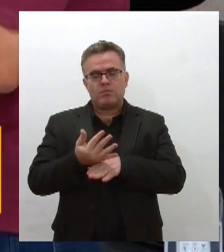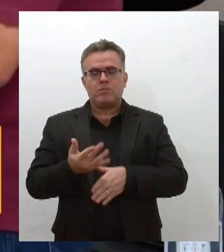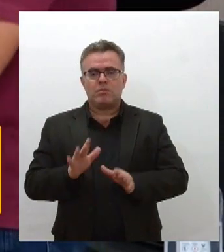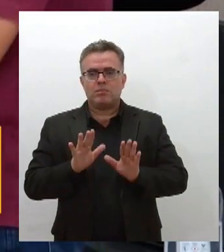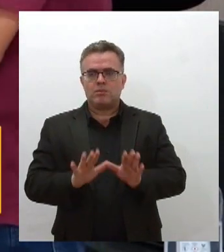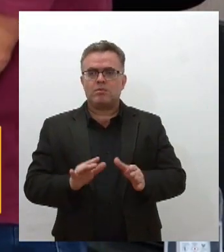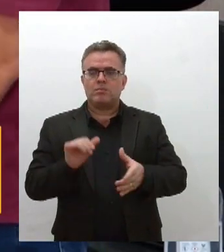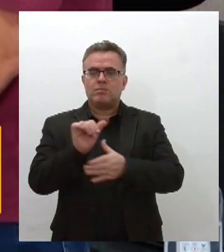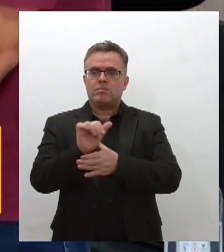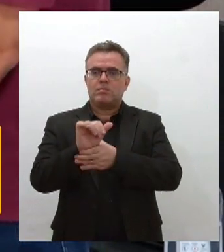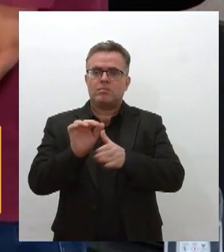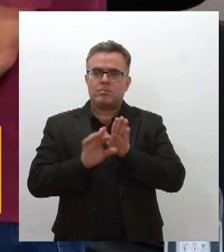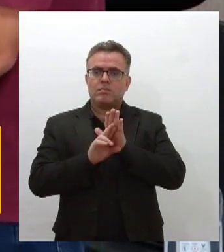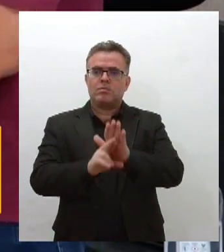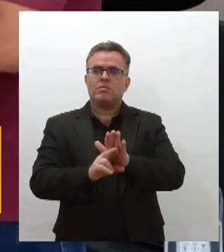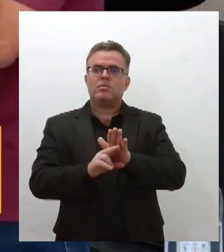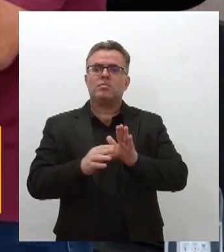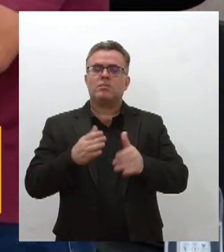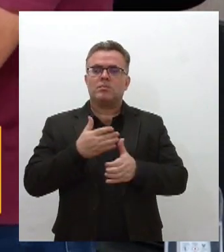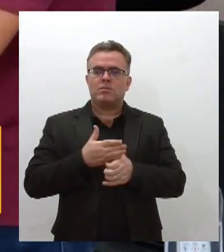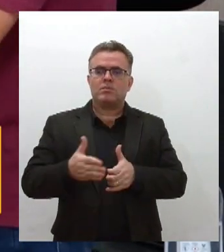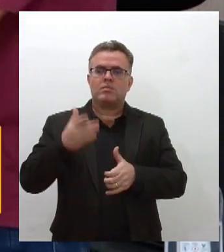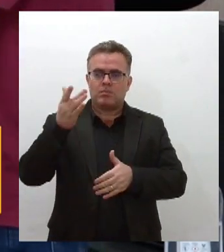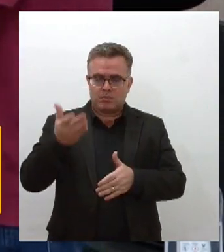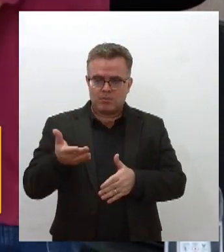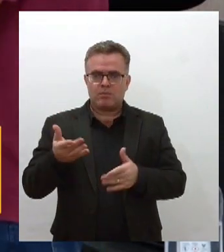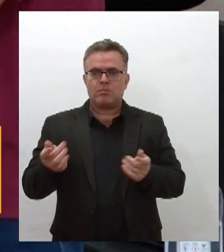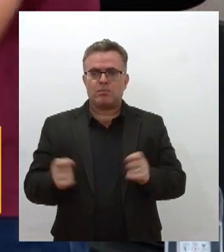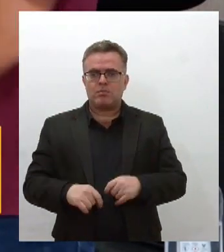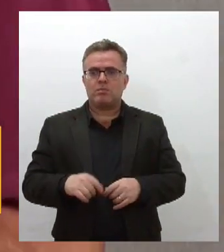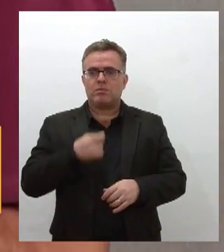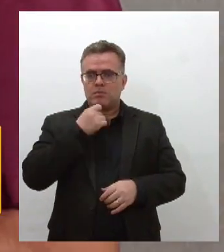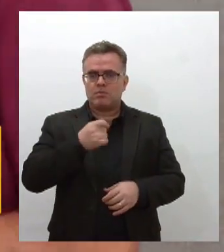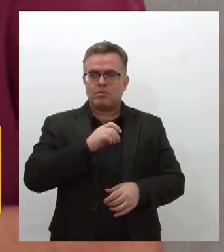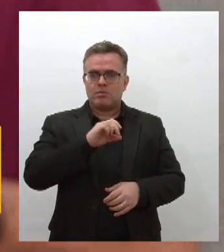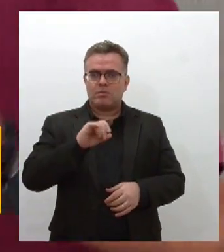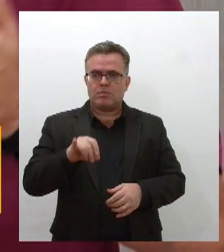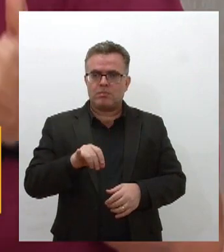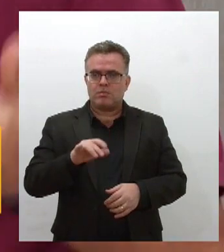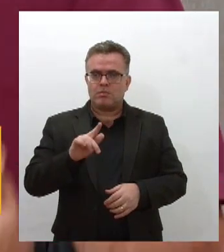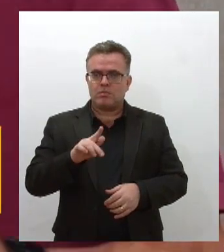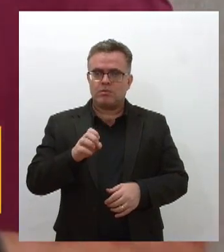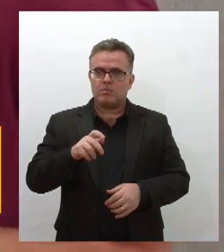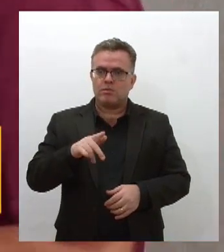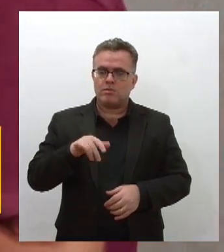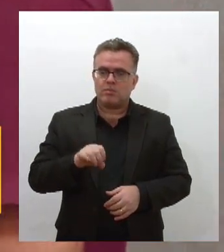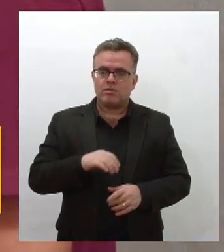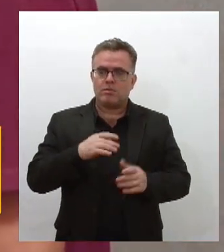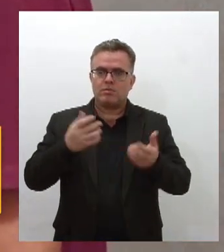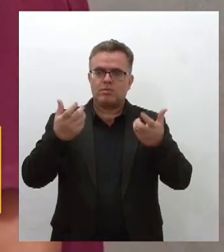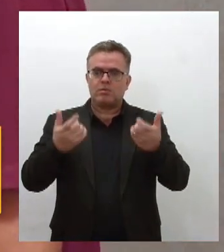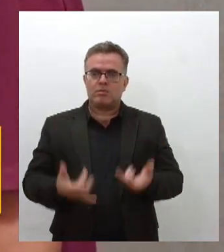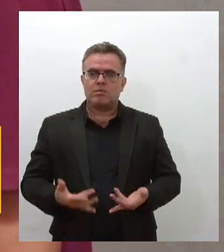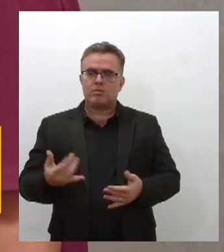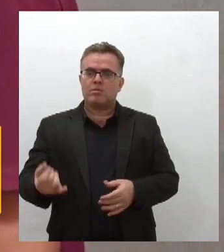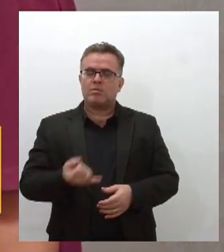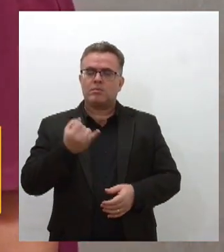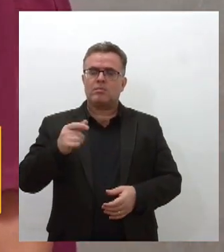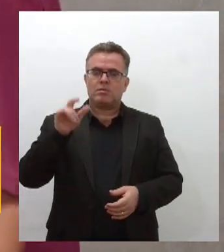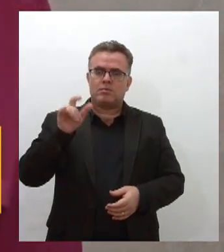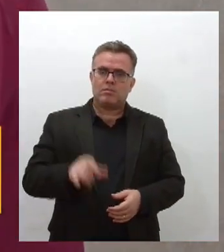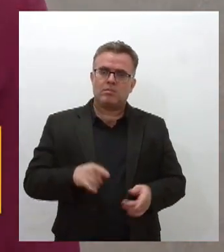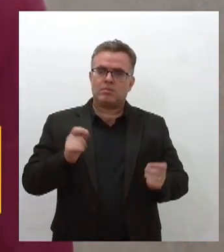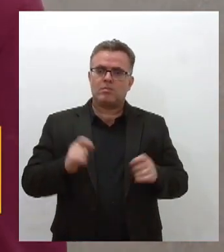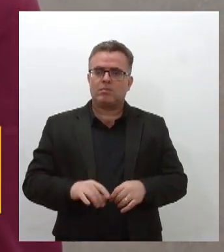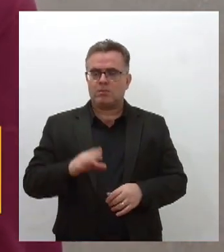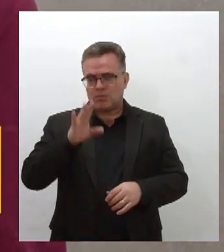representante do mandato e assessor de Irã Barbosa o jornalista Jorge Silva falou da importância do homenageado principalmente nas